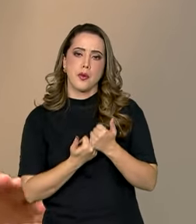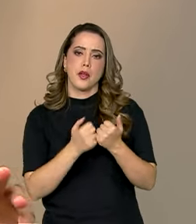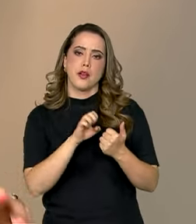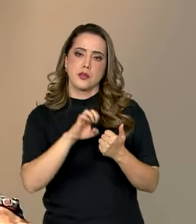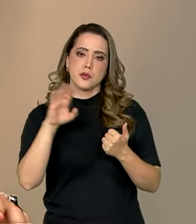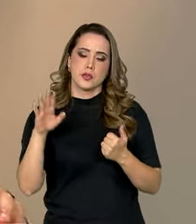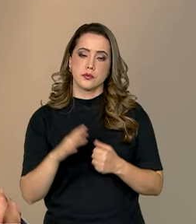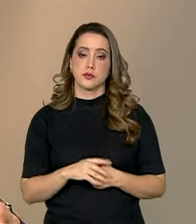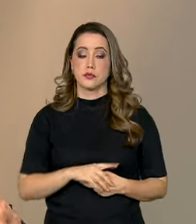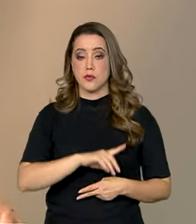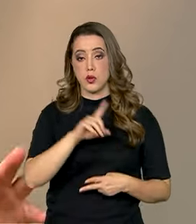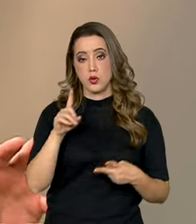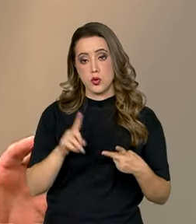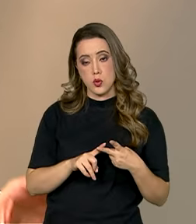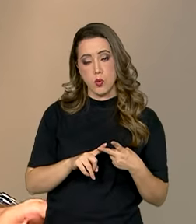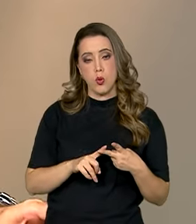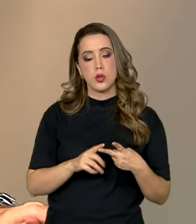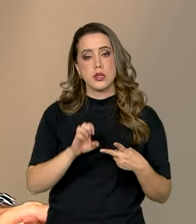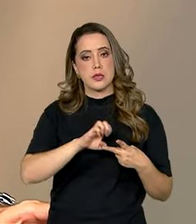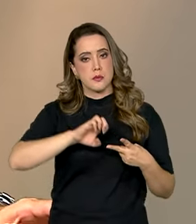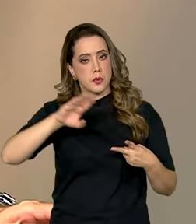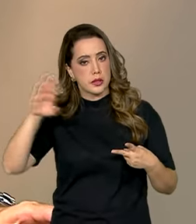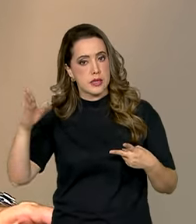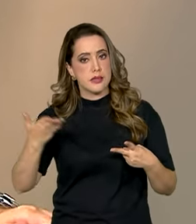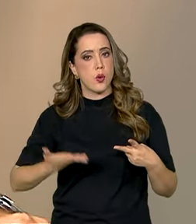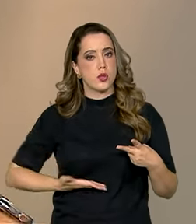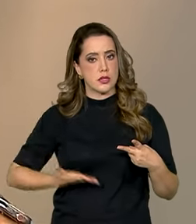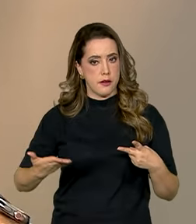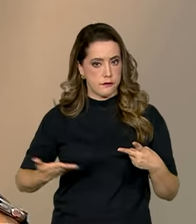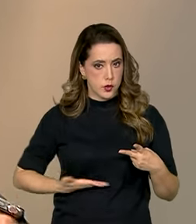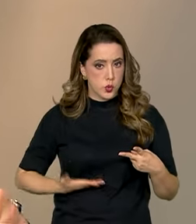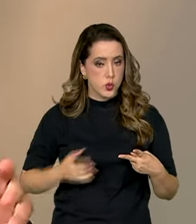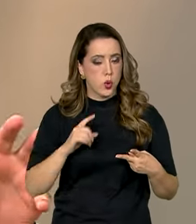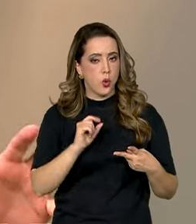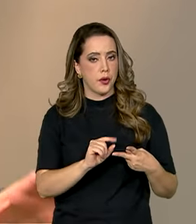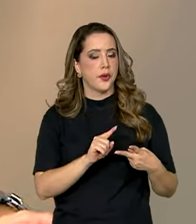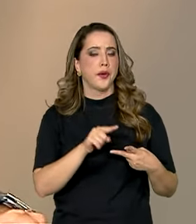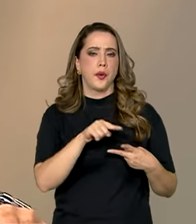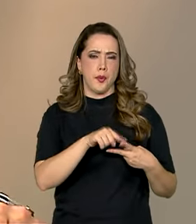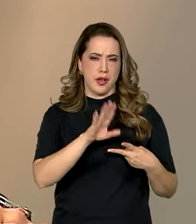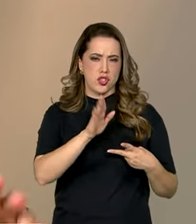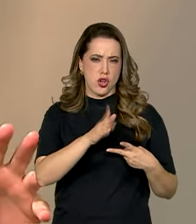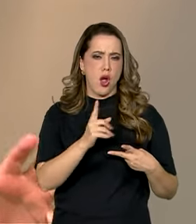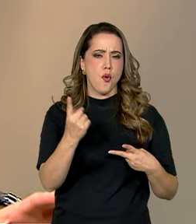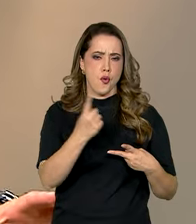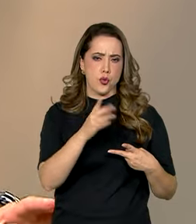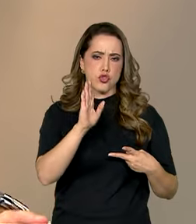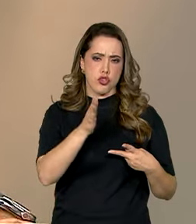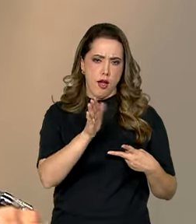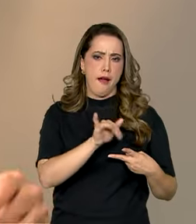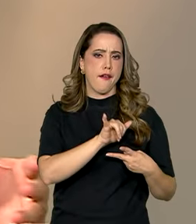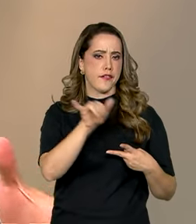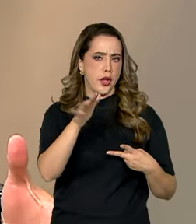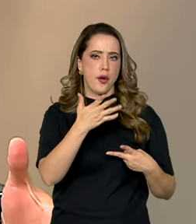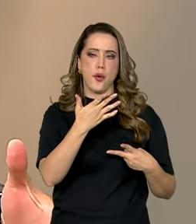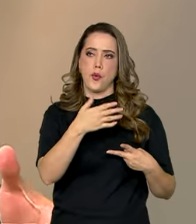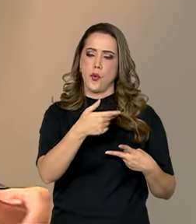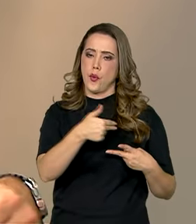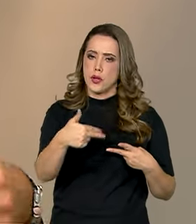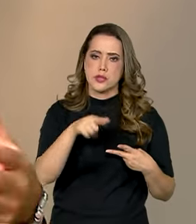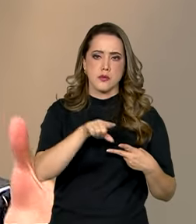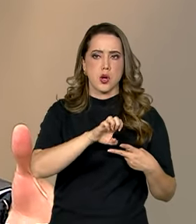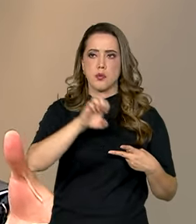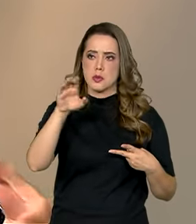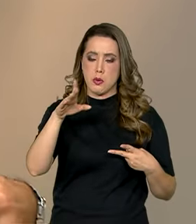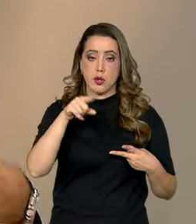do apoio à exportação de serviços. O BNDES tem apoiado muito a exportação de produtos, máquinas, equipamentos, ônibus, aviões, mas também quer apoiar